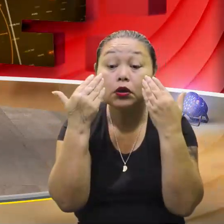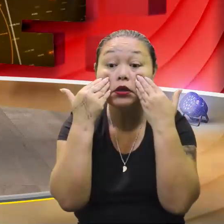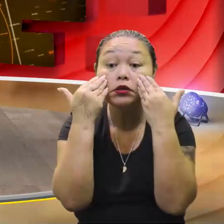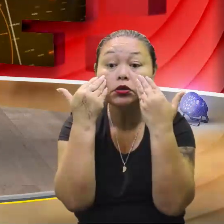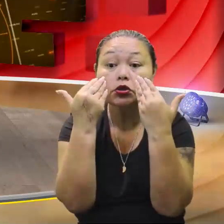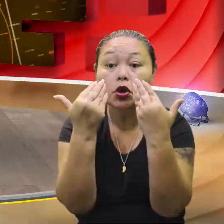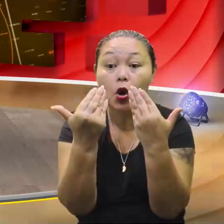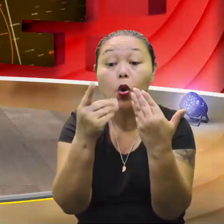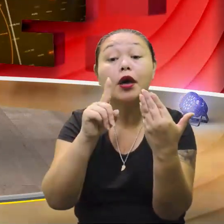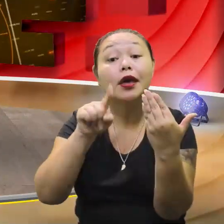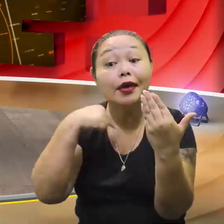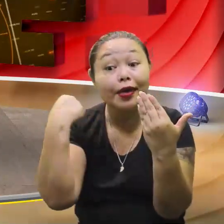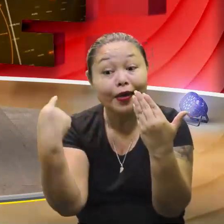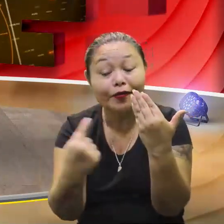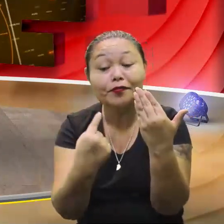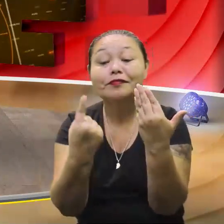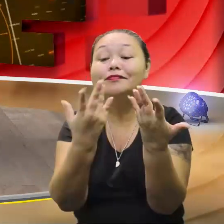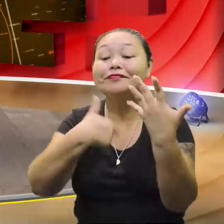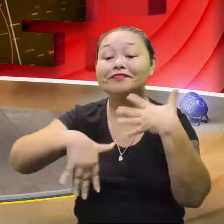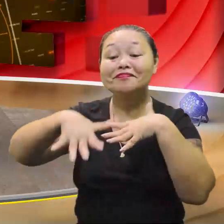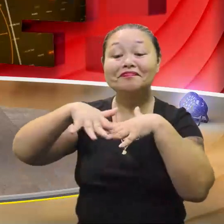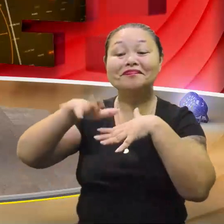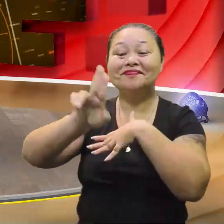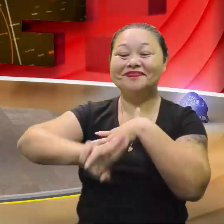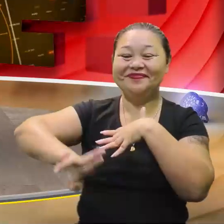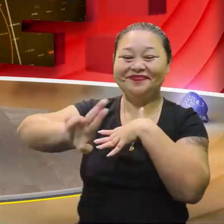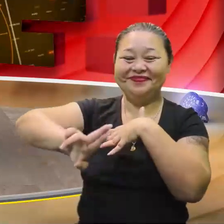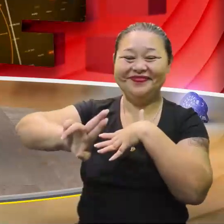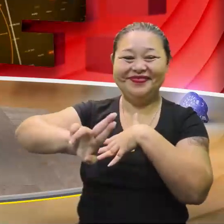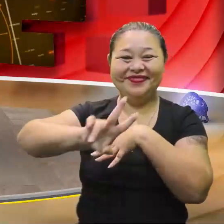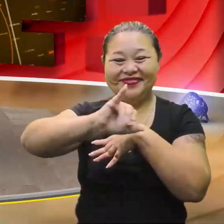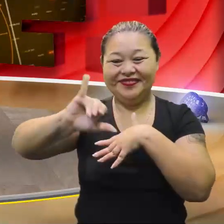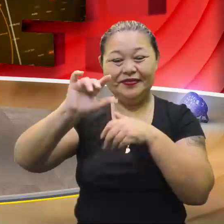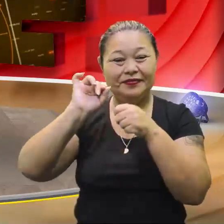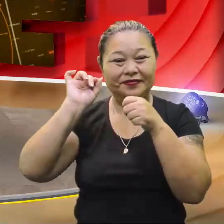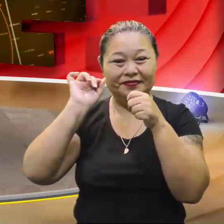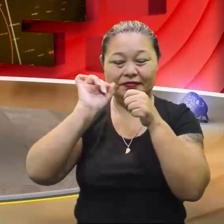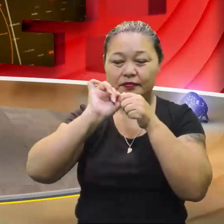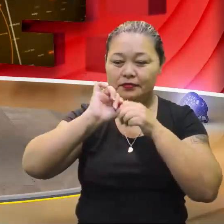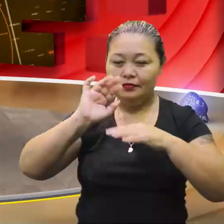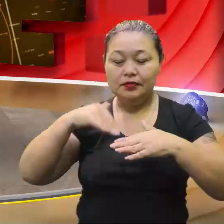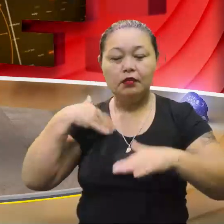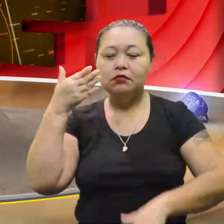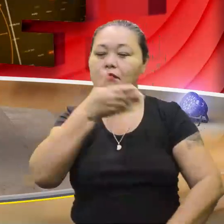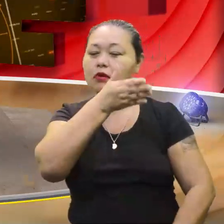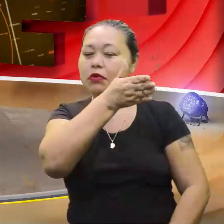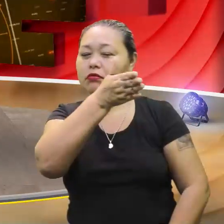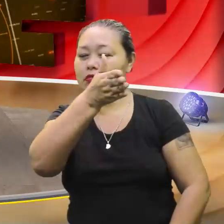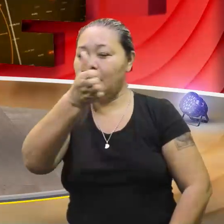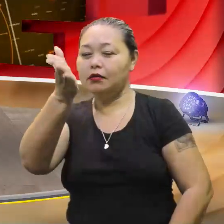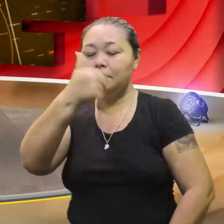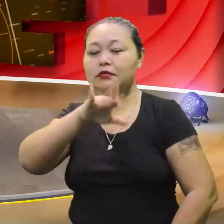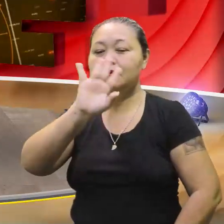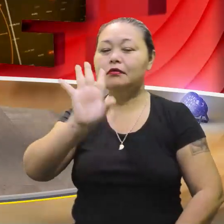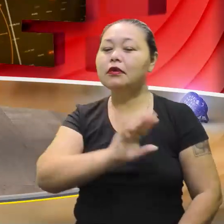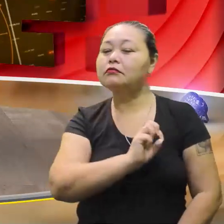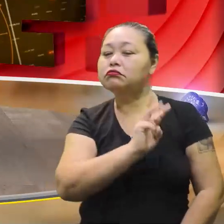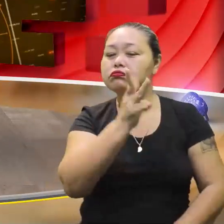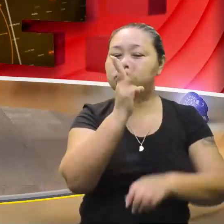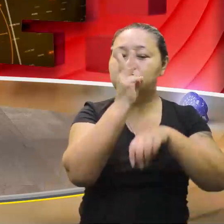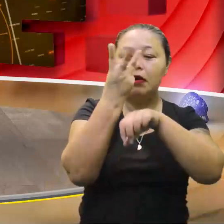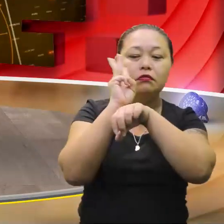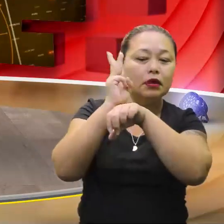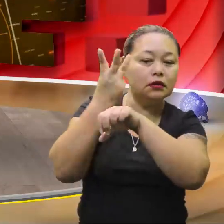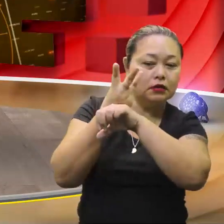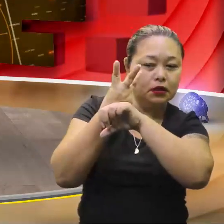que é nosso a matemática aplicada. E a gente vai, faz aquele passeio, aquele roteiro pelas três caixas d'água aqui em